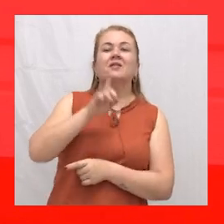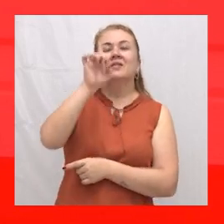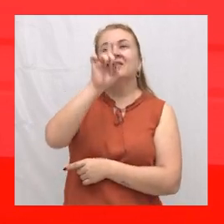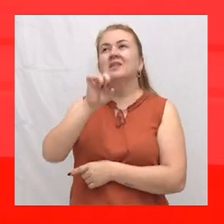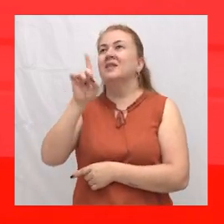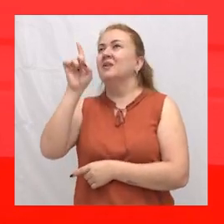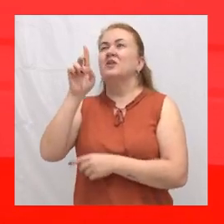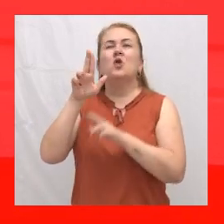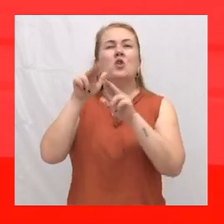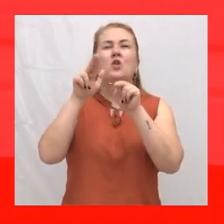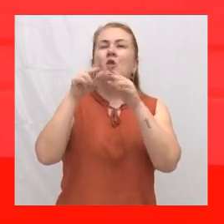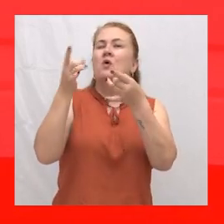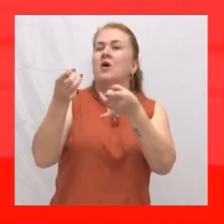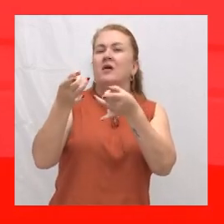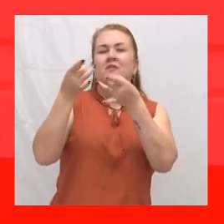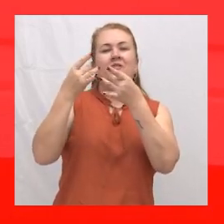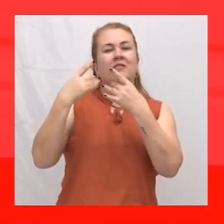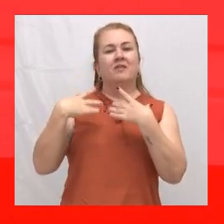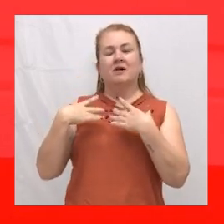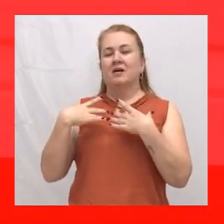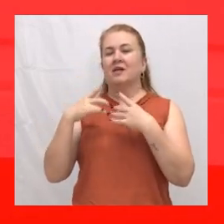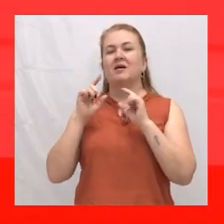vai deixar. Tá bom.